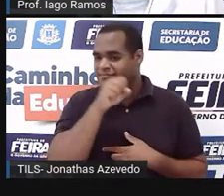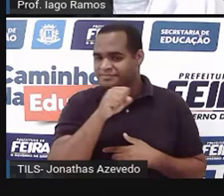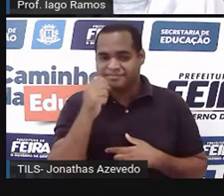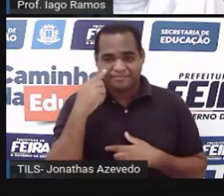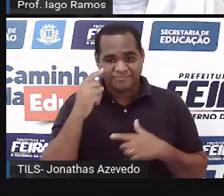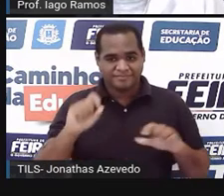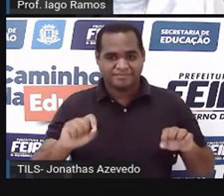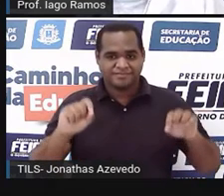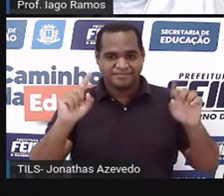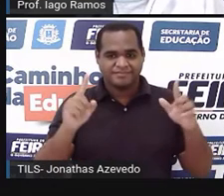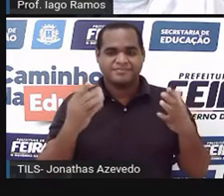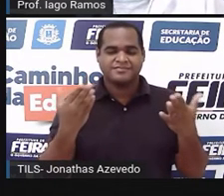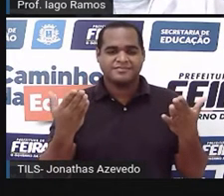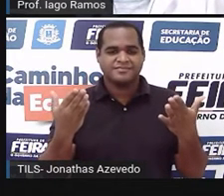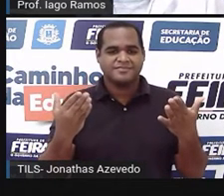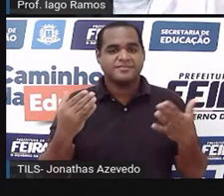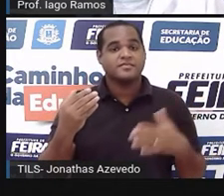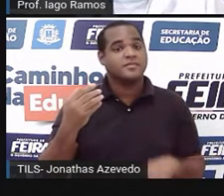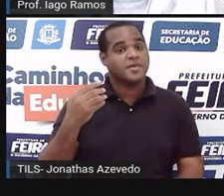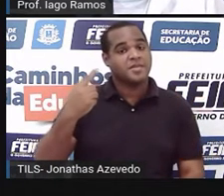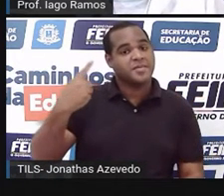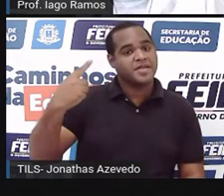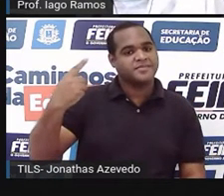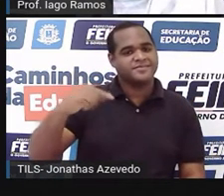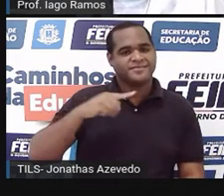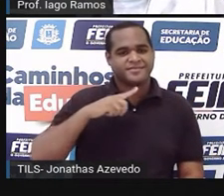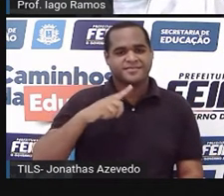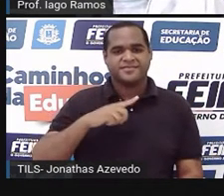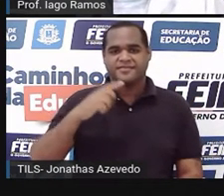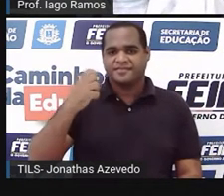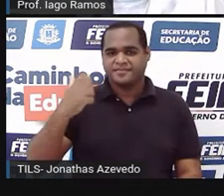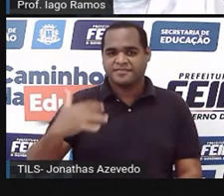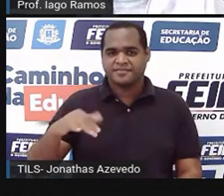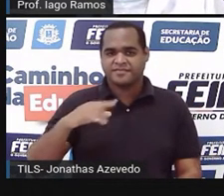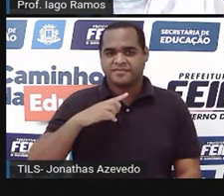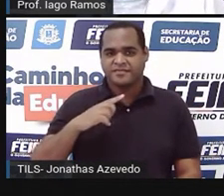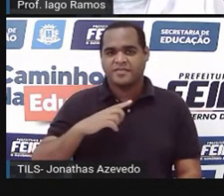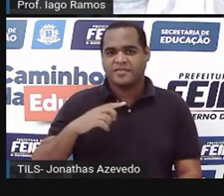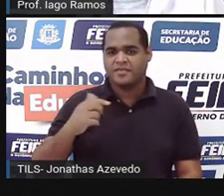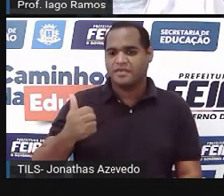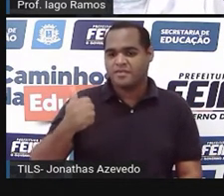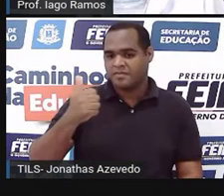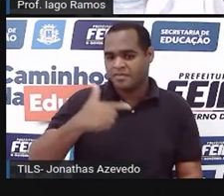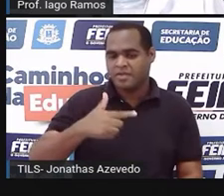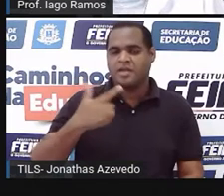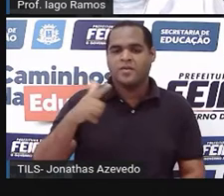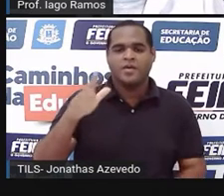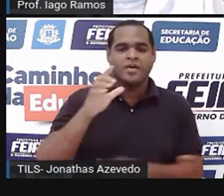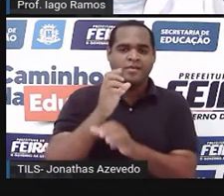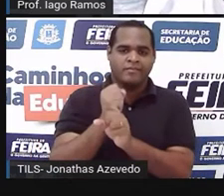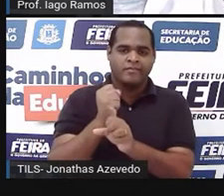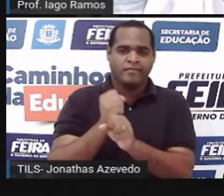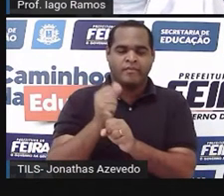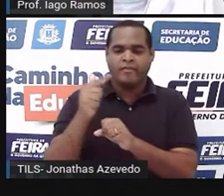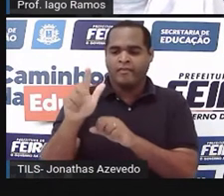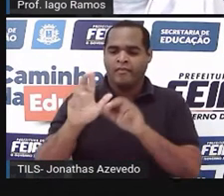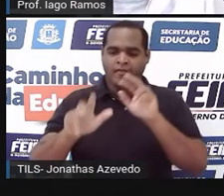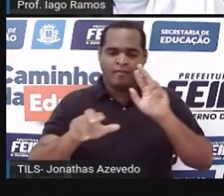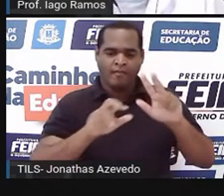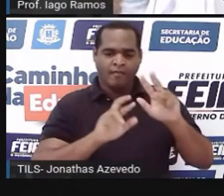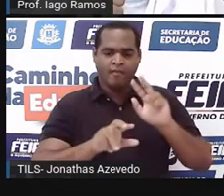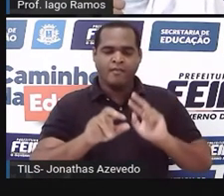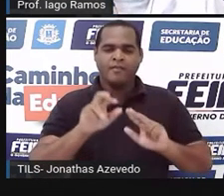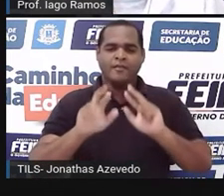tela. Olha só. Primeira parte da condição, um lado é menor que a soma dos outros dois lados. Bom?